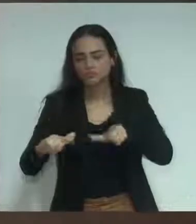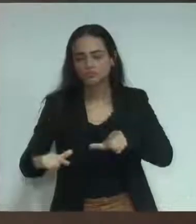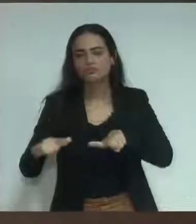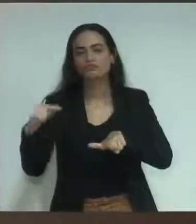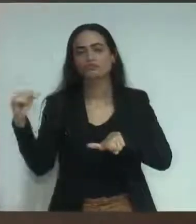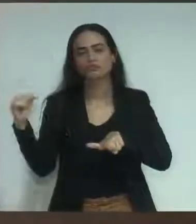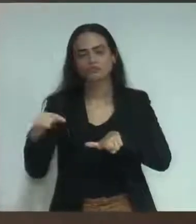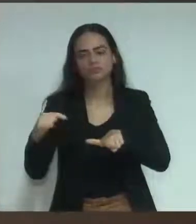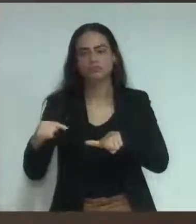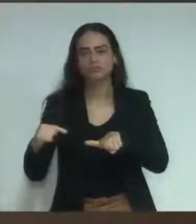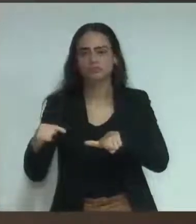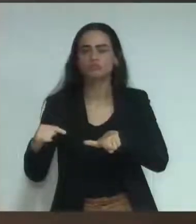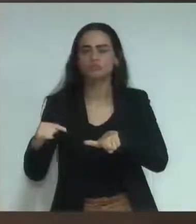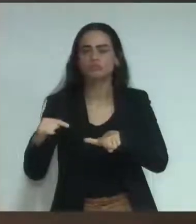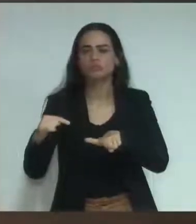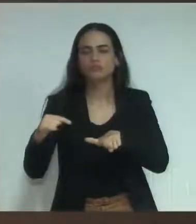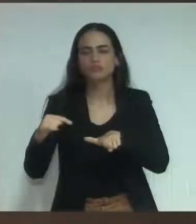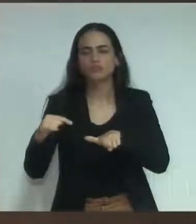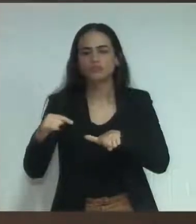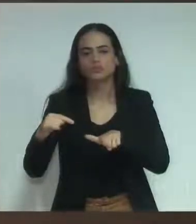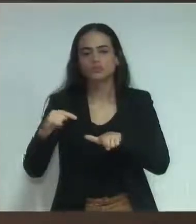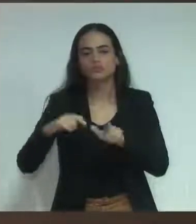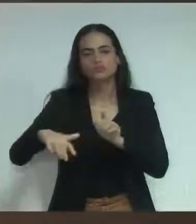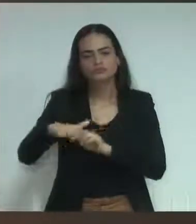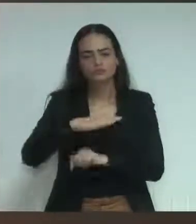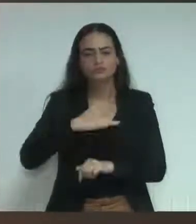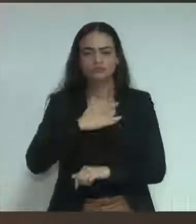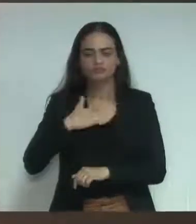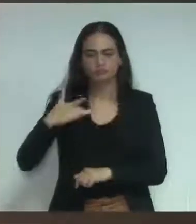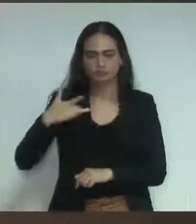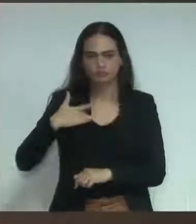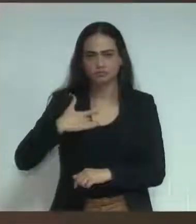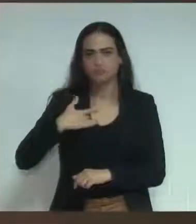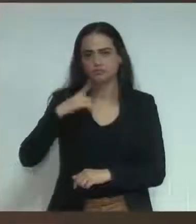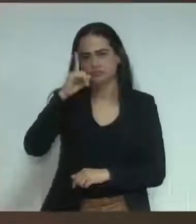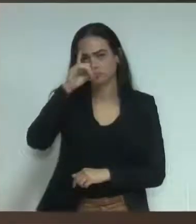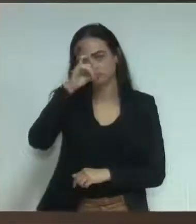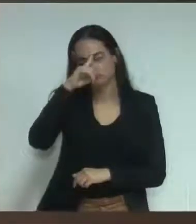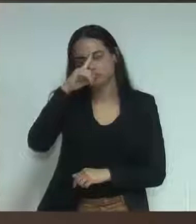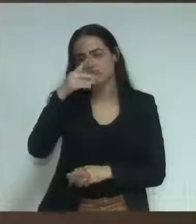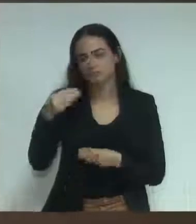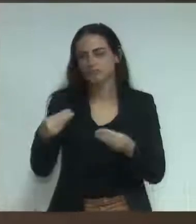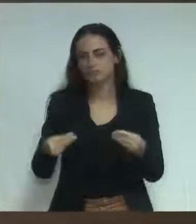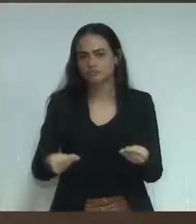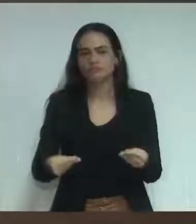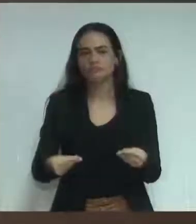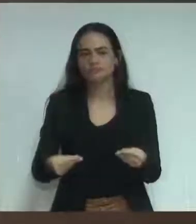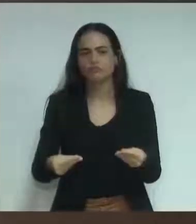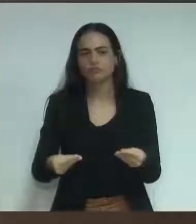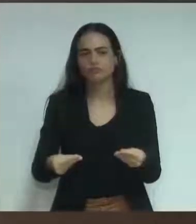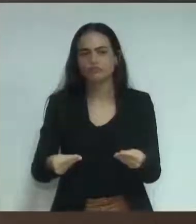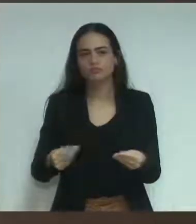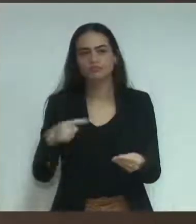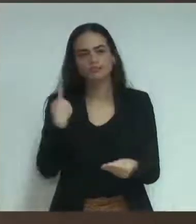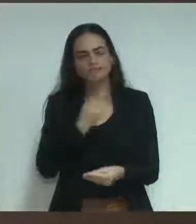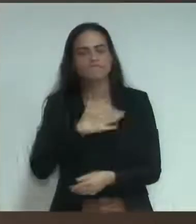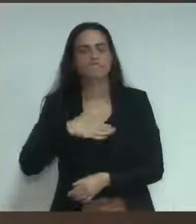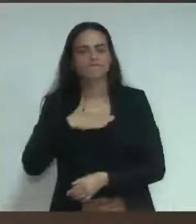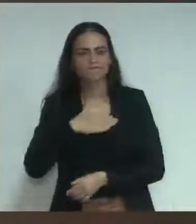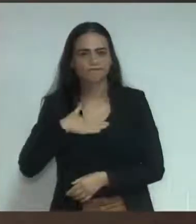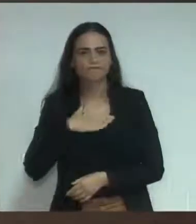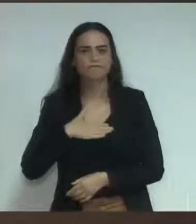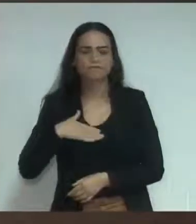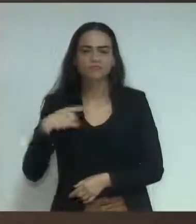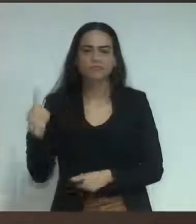entidade beneficente de assistência na área da saúde, por parte da Santa Casa, porque isso abre muitas portas, isso permite a Santa Casa